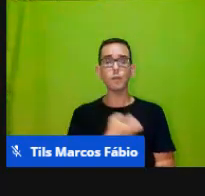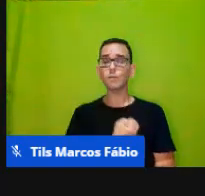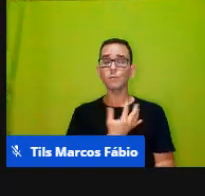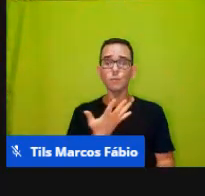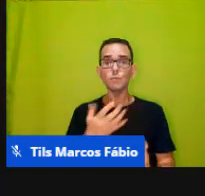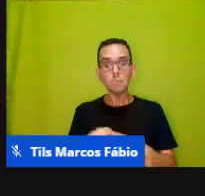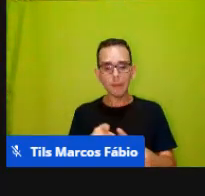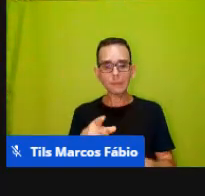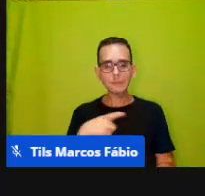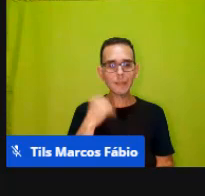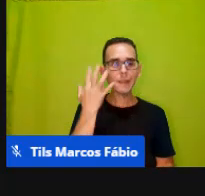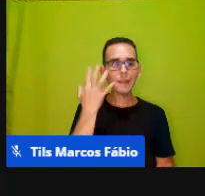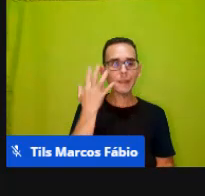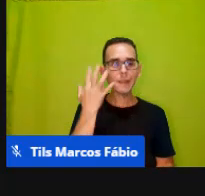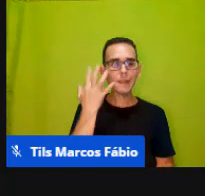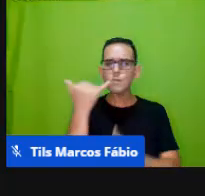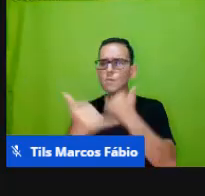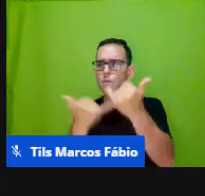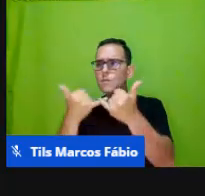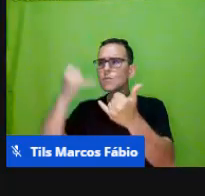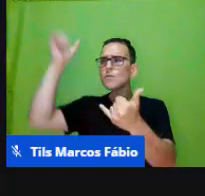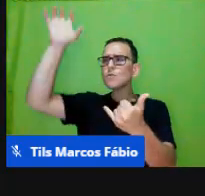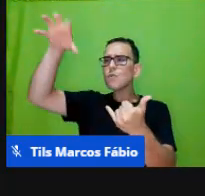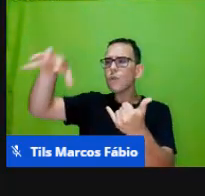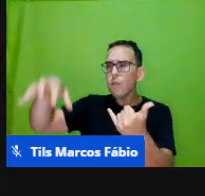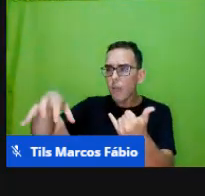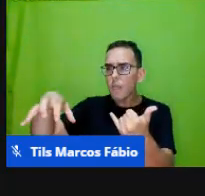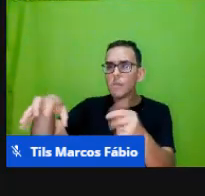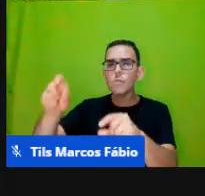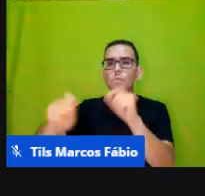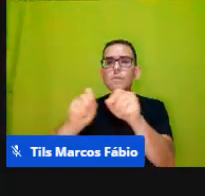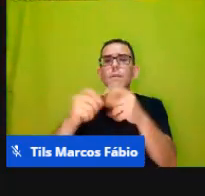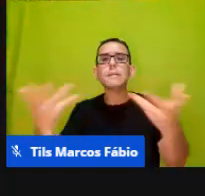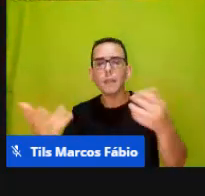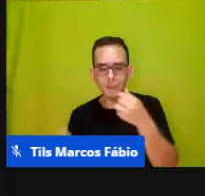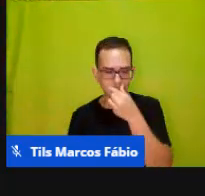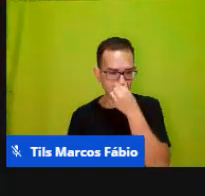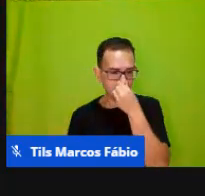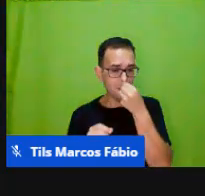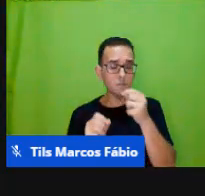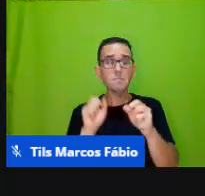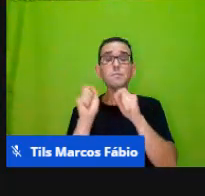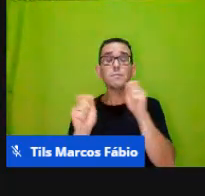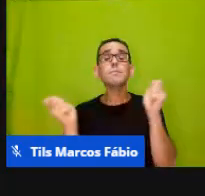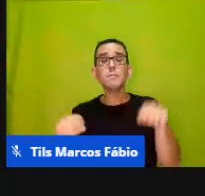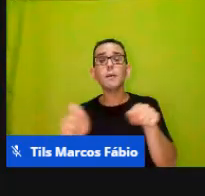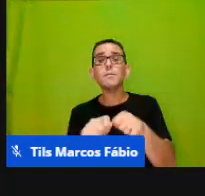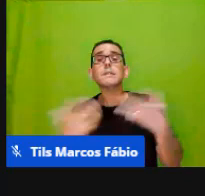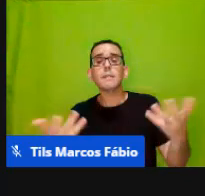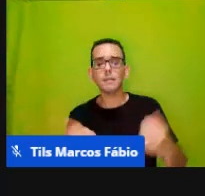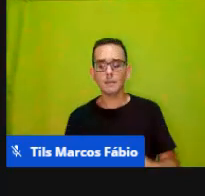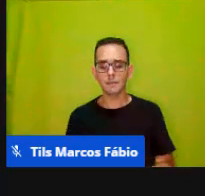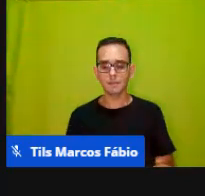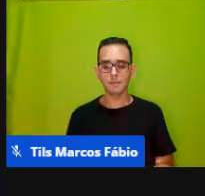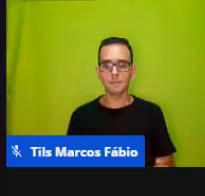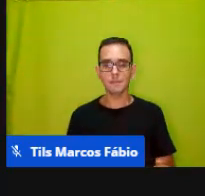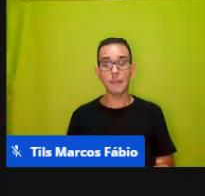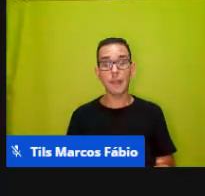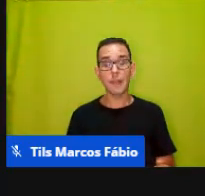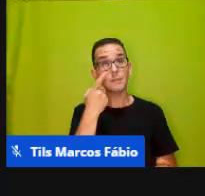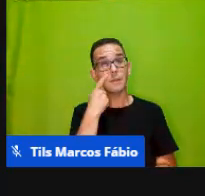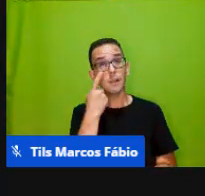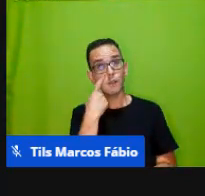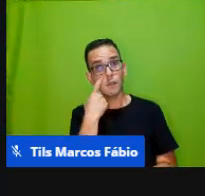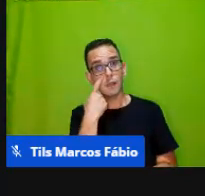brincando começou a chover e agora o que elas vão fazer o que elas podem fazer né e aí você vai ver que a